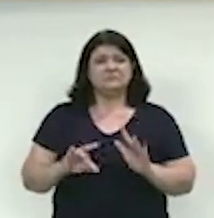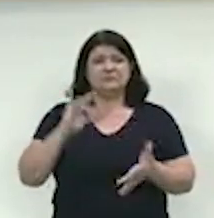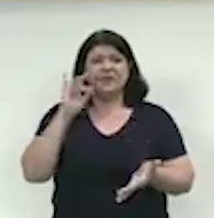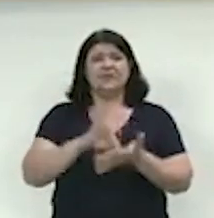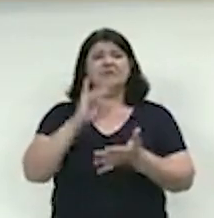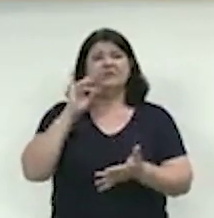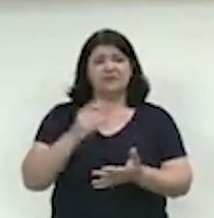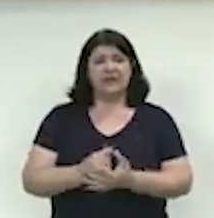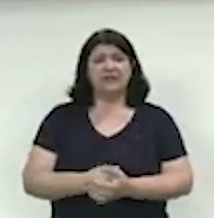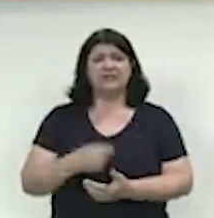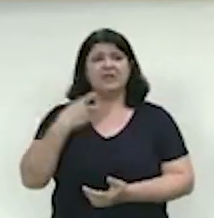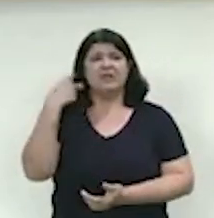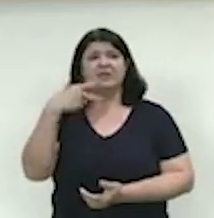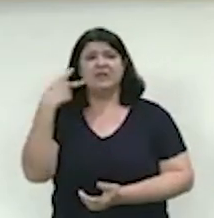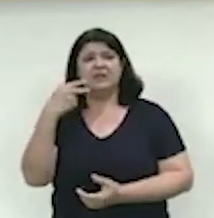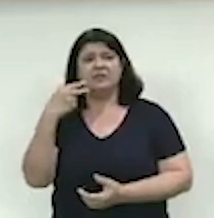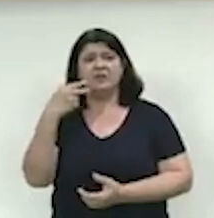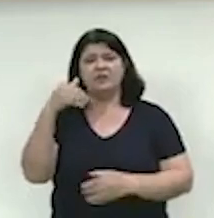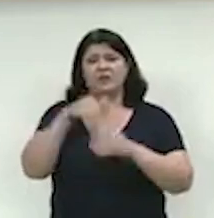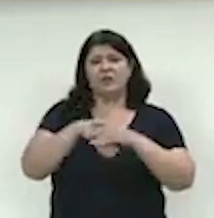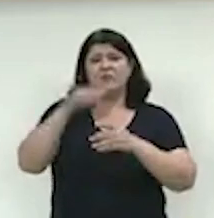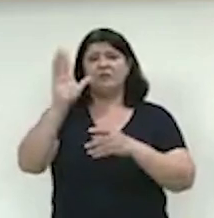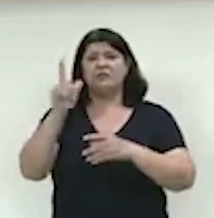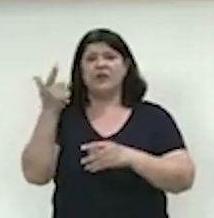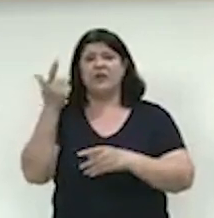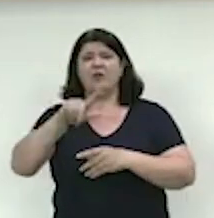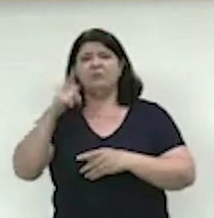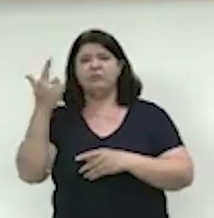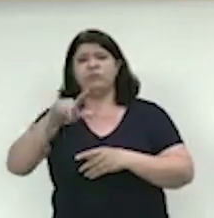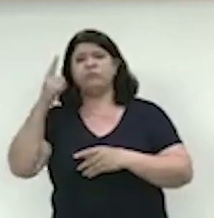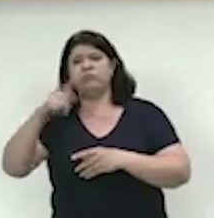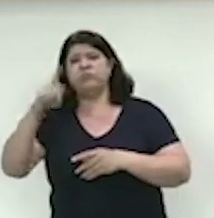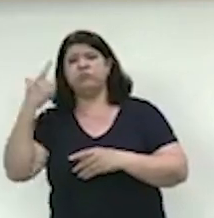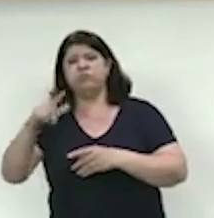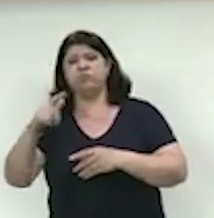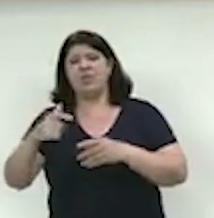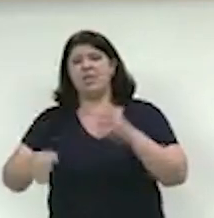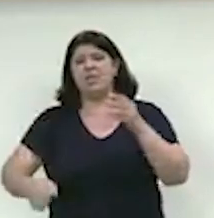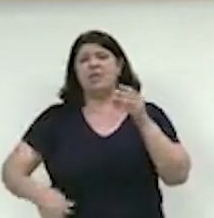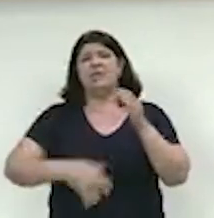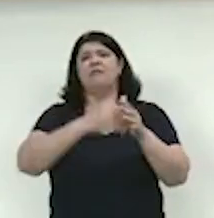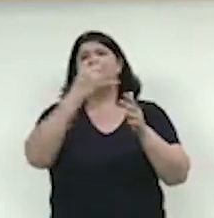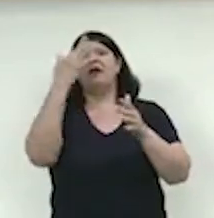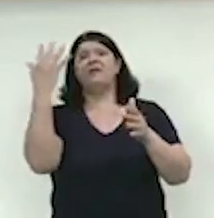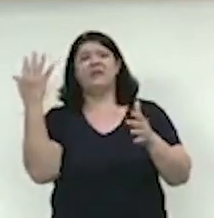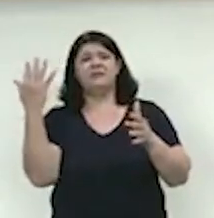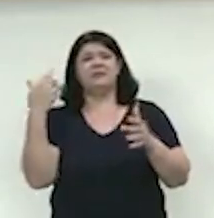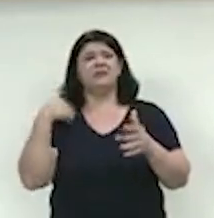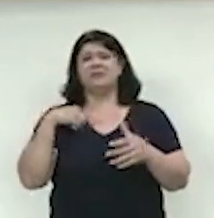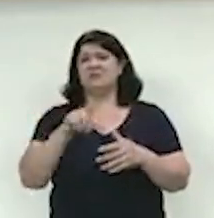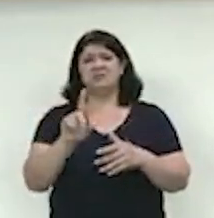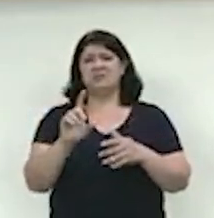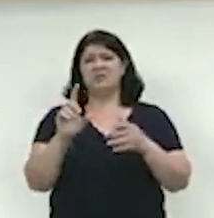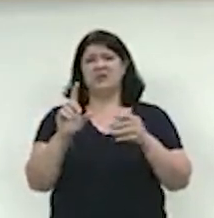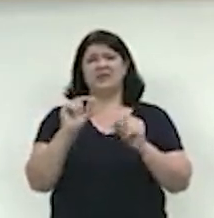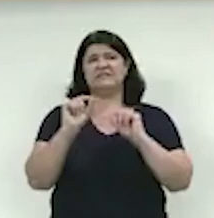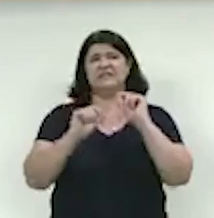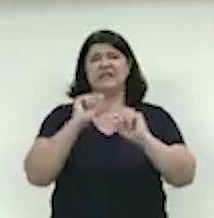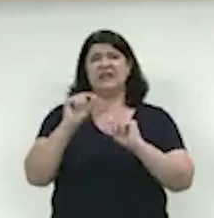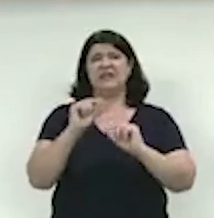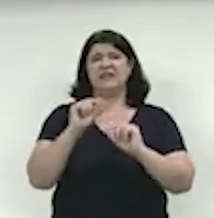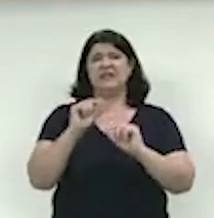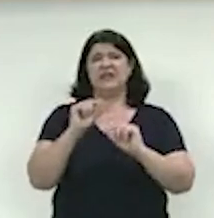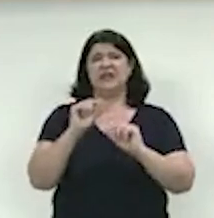do vereador se reeleger uma, duas, três, quatro, cinco, dez vezes, não quer dizer que ele tenha mais